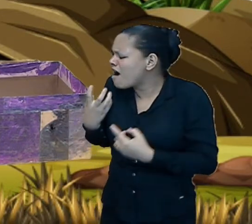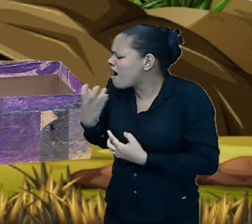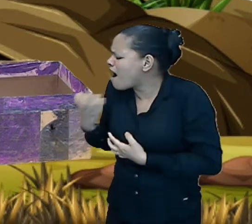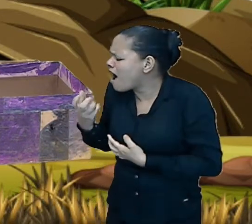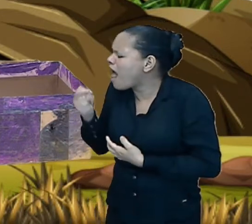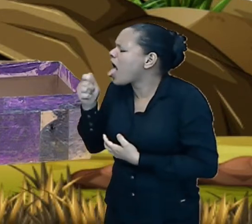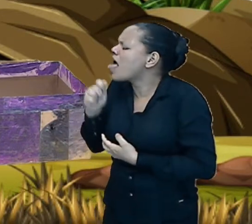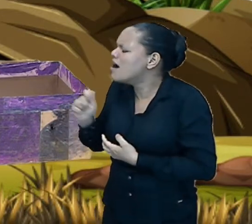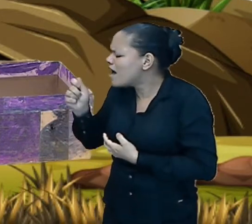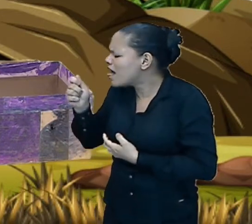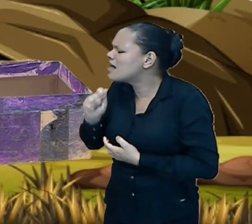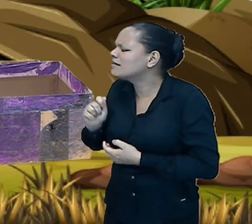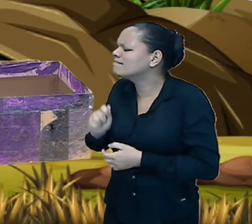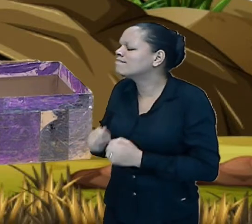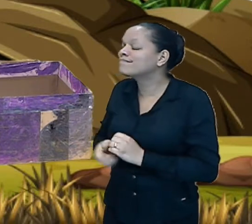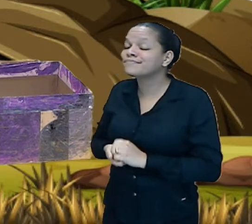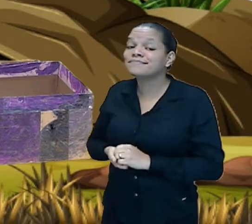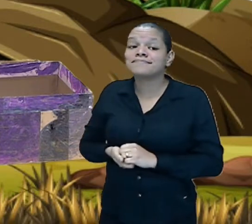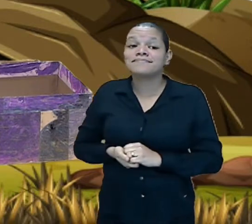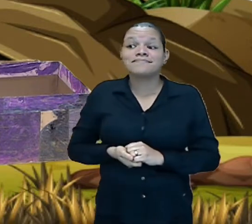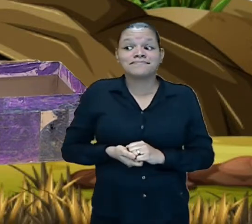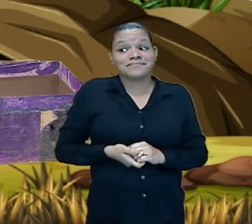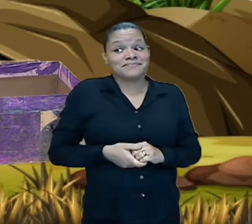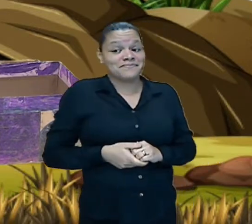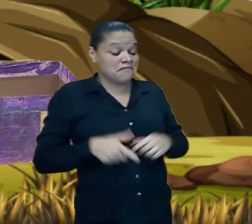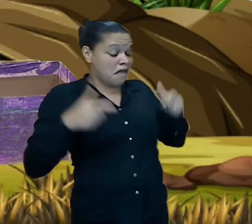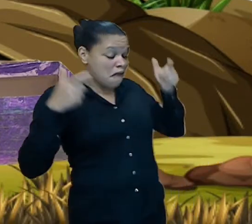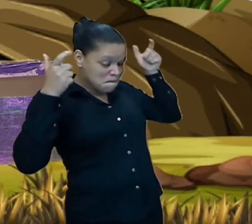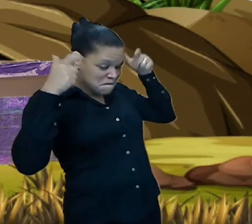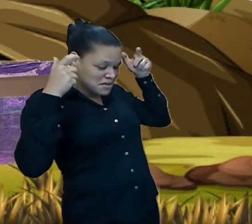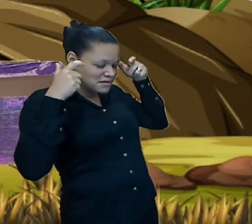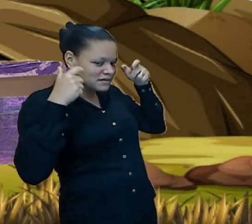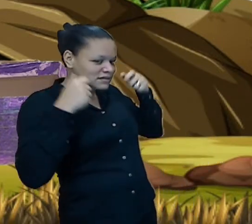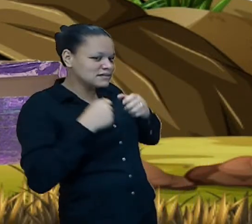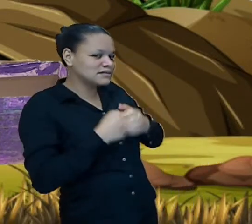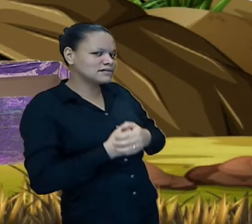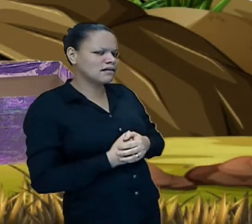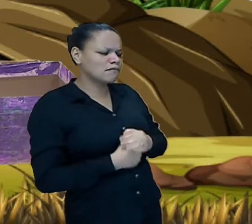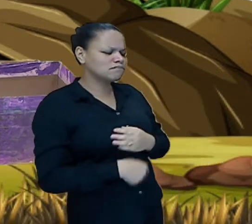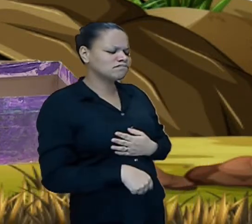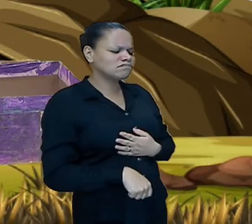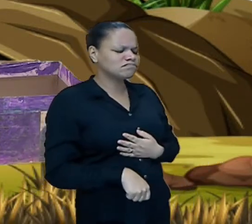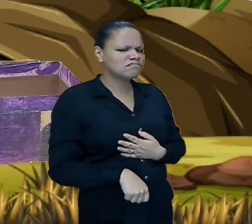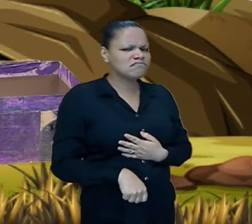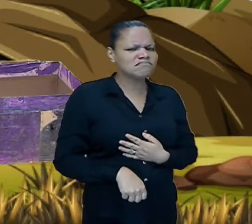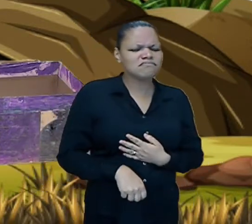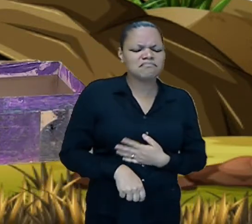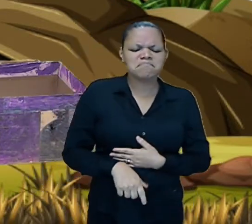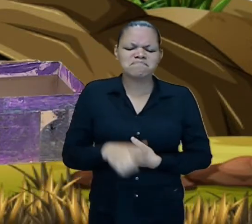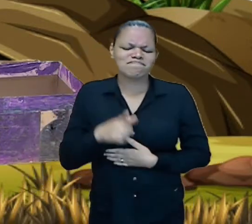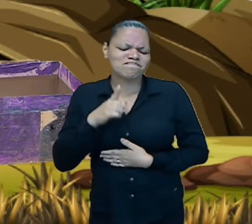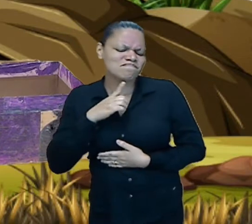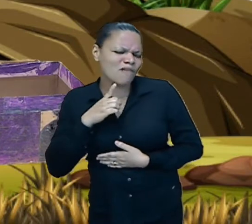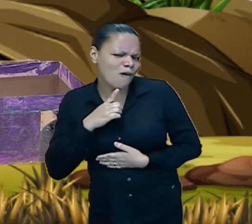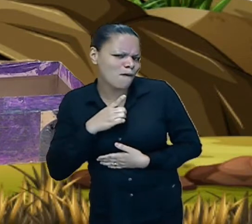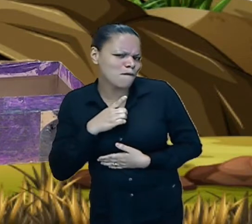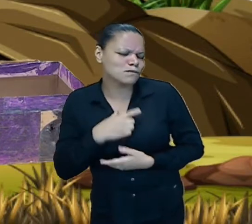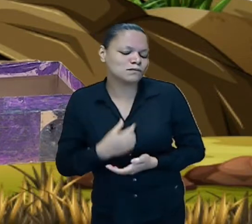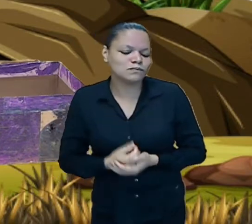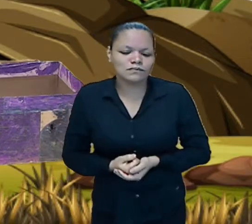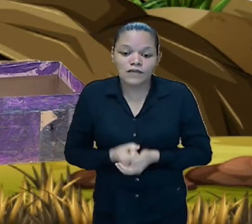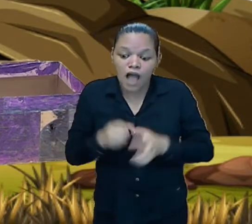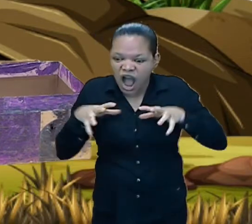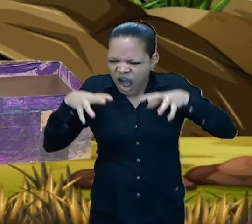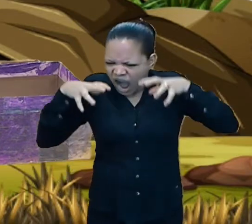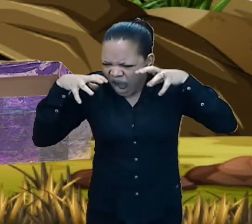bom a gente tem aqui um monstro que não gosta de devorar princesas e